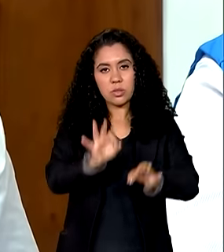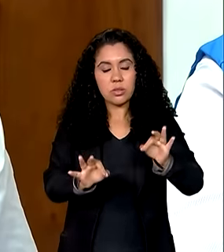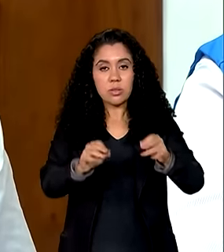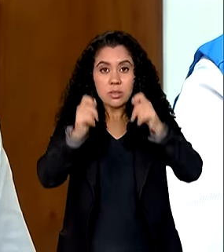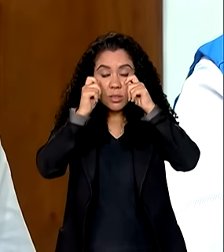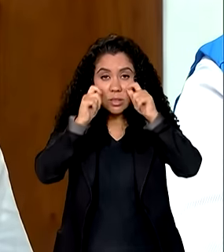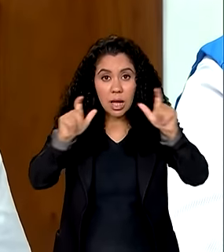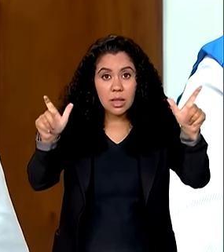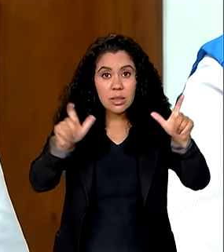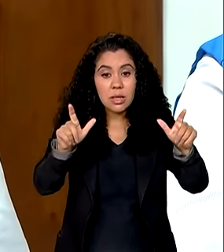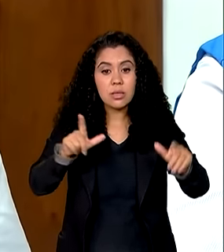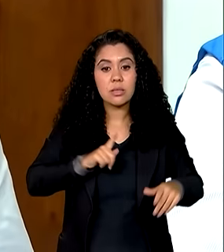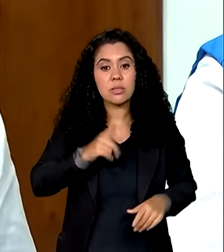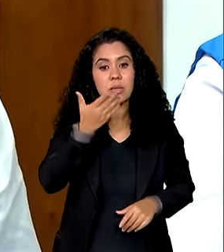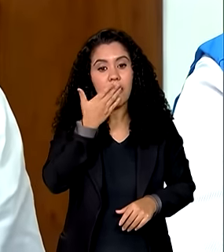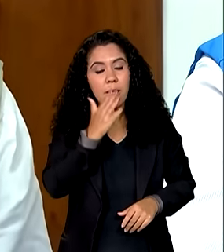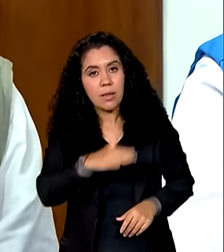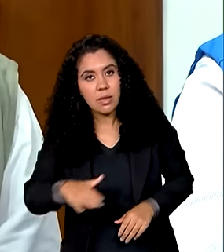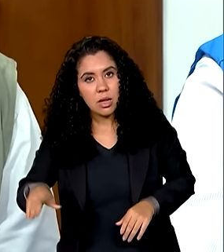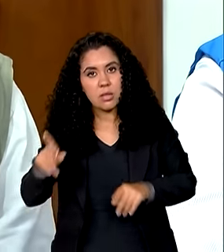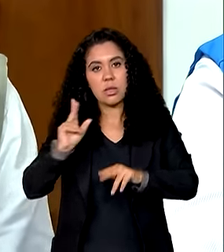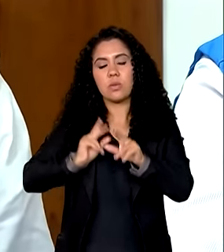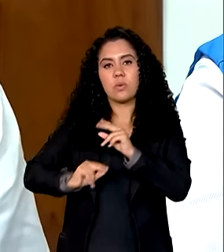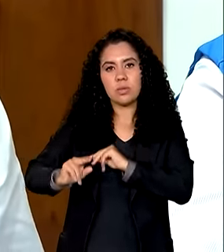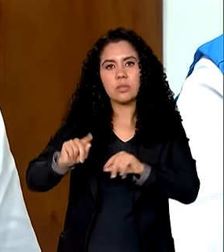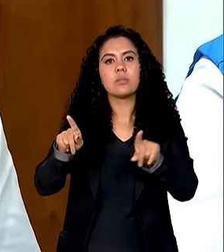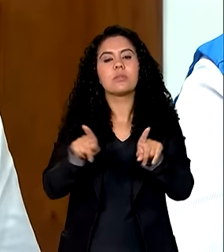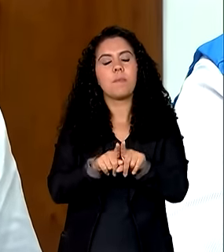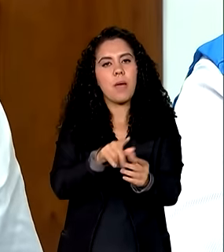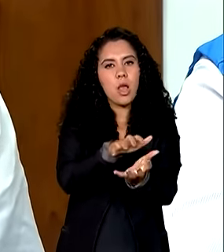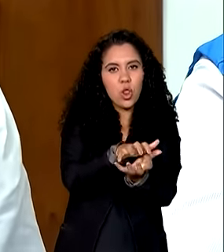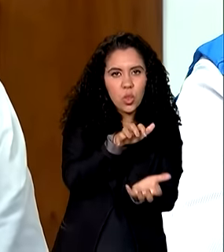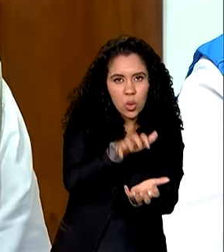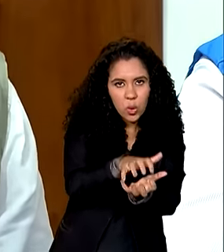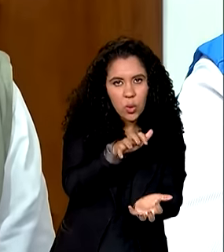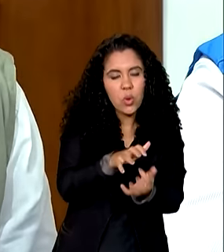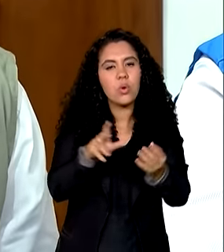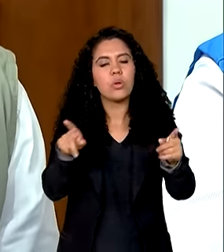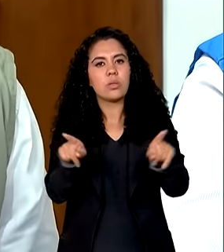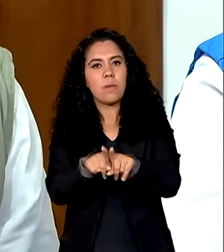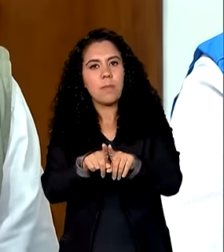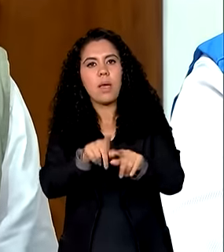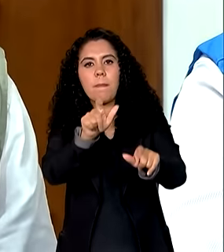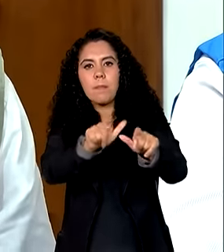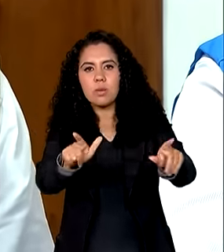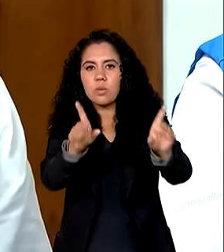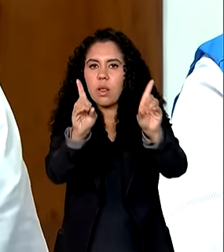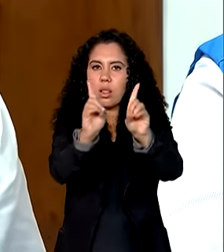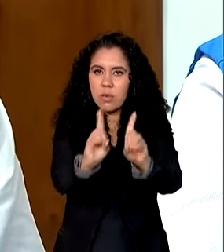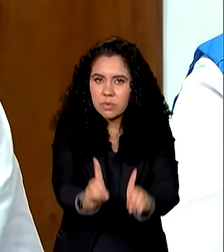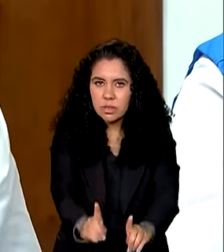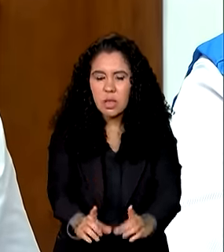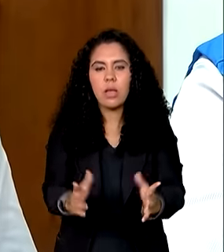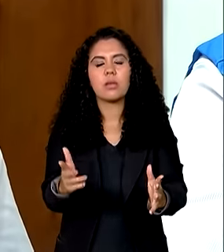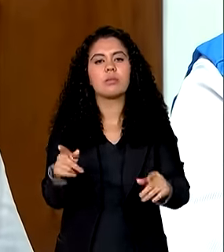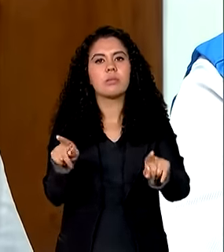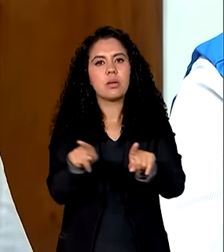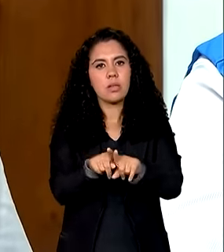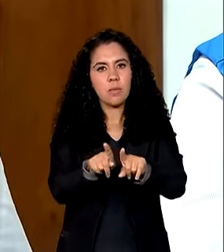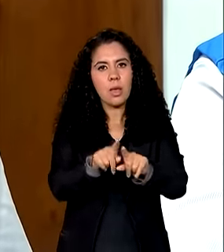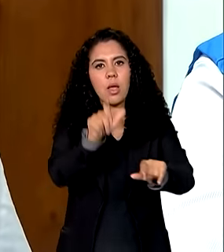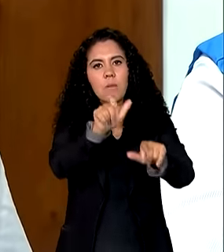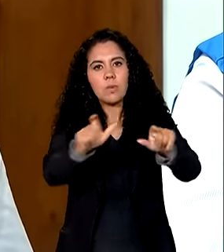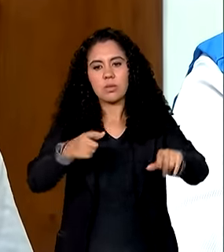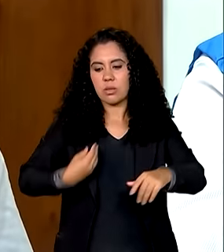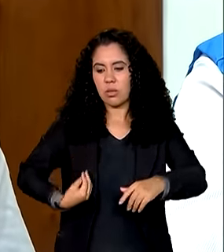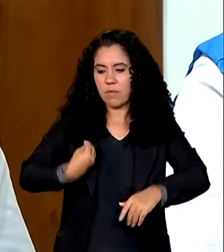situação de crianças e adolescentes assim como também de pessoas idosas pessoas com deficiência pessoas em situação